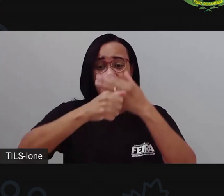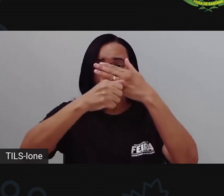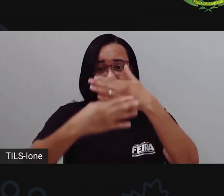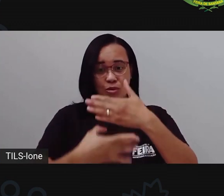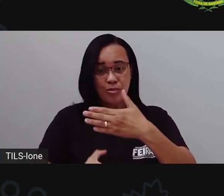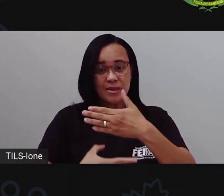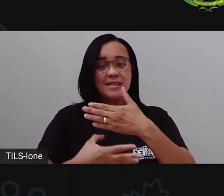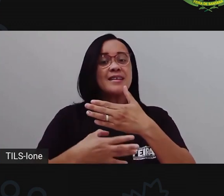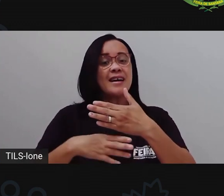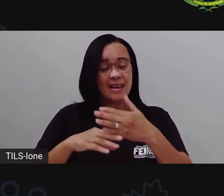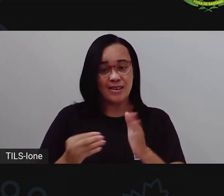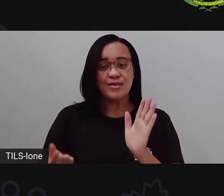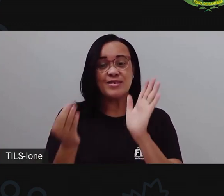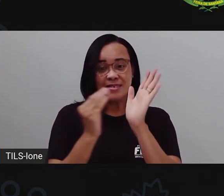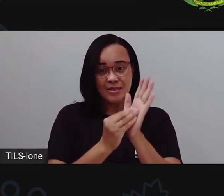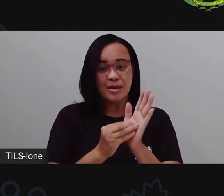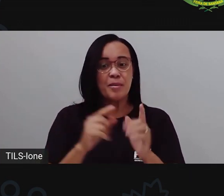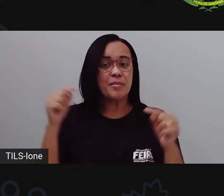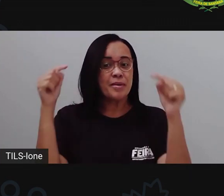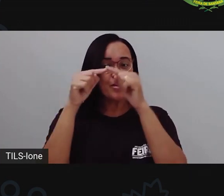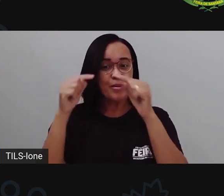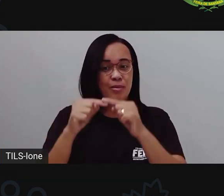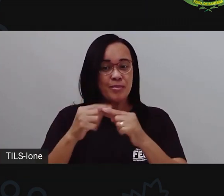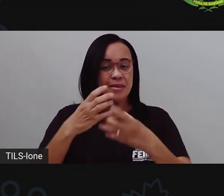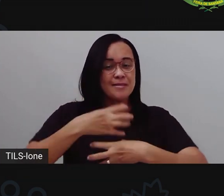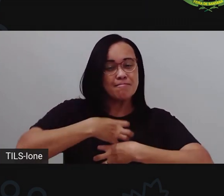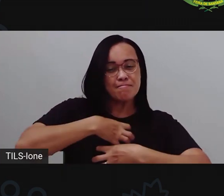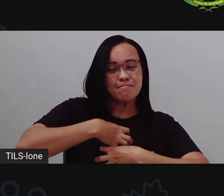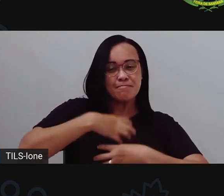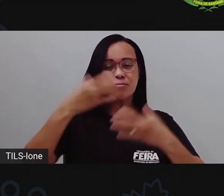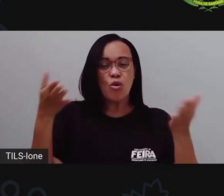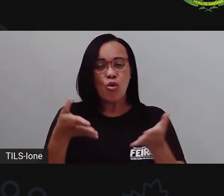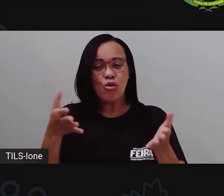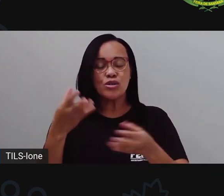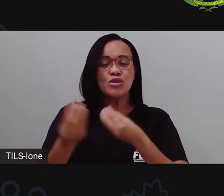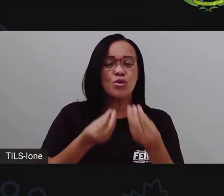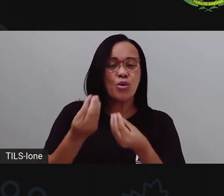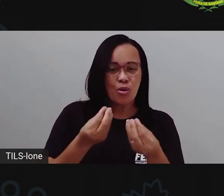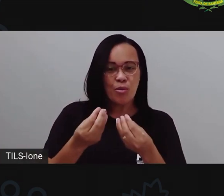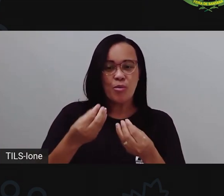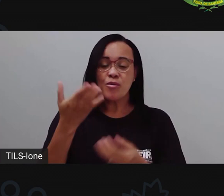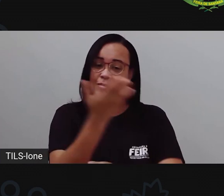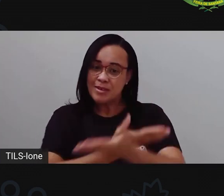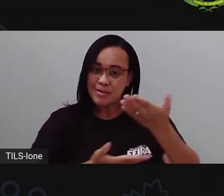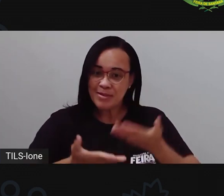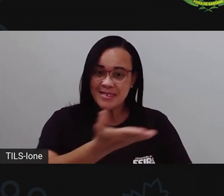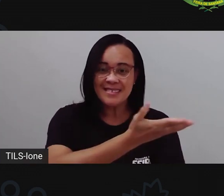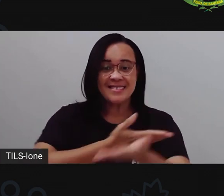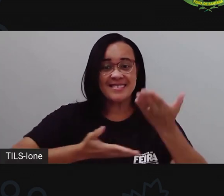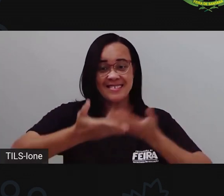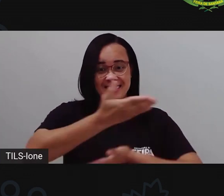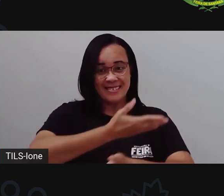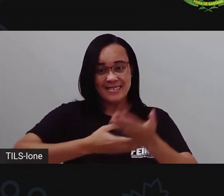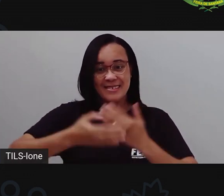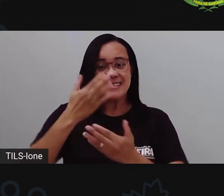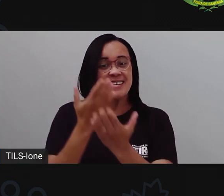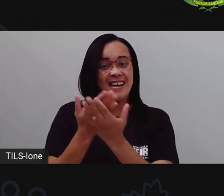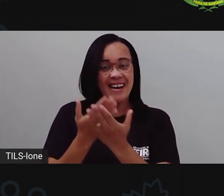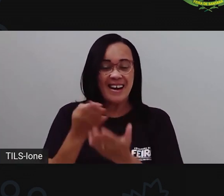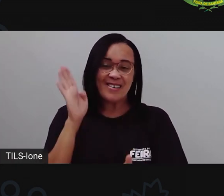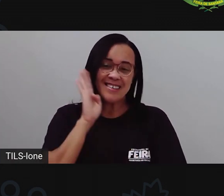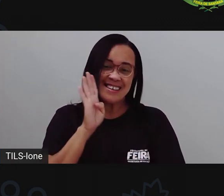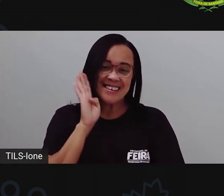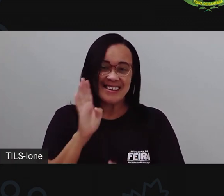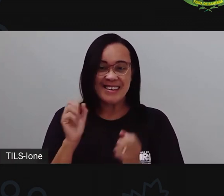emoji, né? Representando a sua emoção de hoje, tá certo? Vão interagindo aí com a gente, que aí a nossa aula vai ficando bem bacana, tá